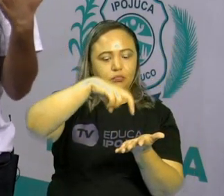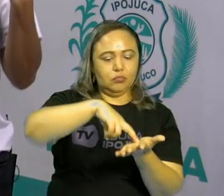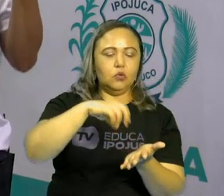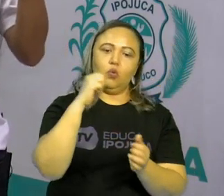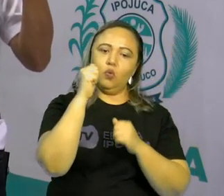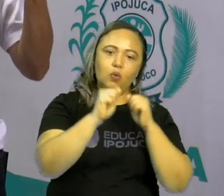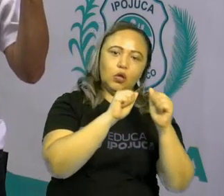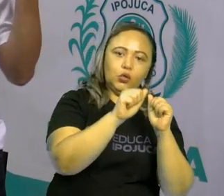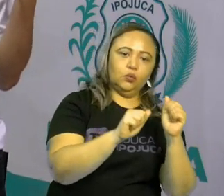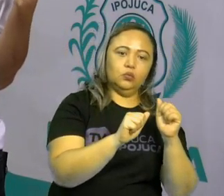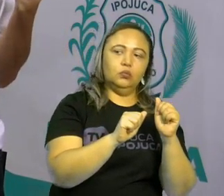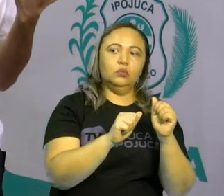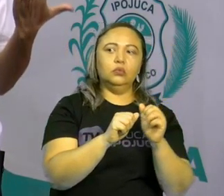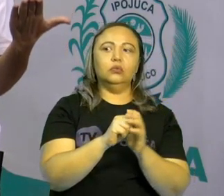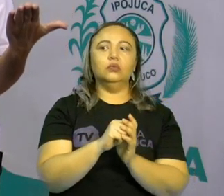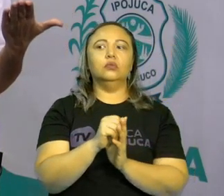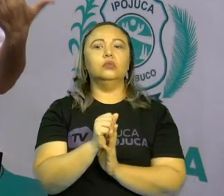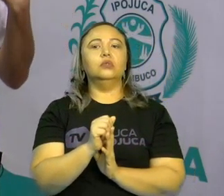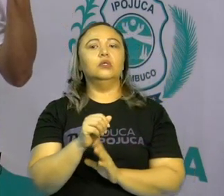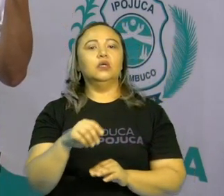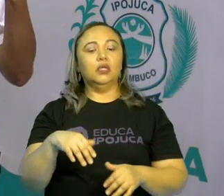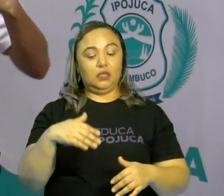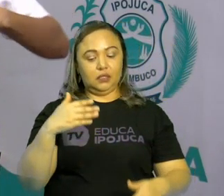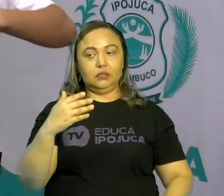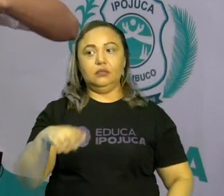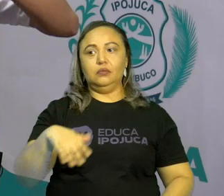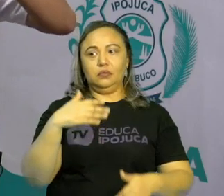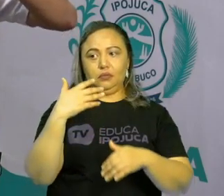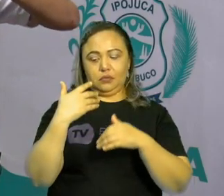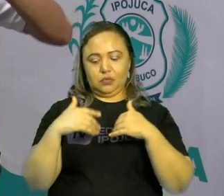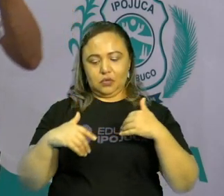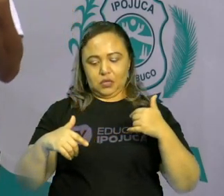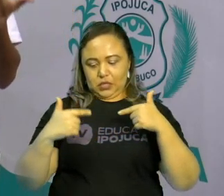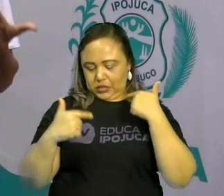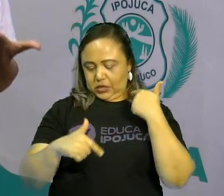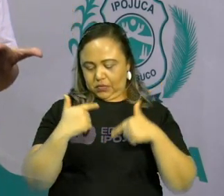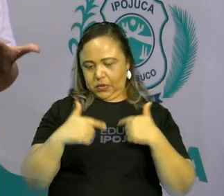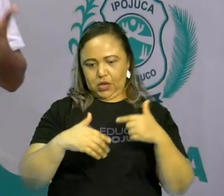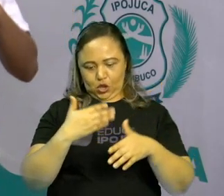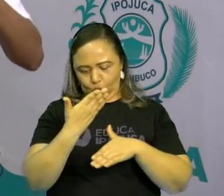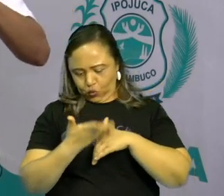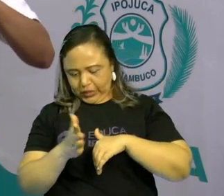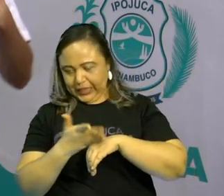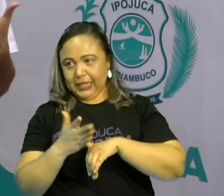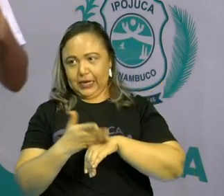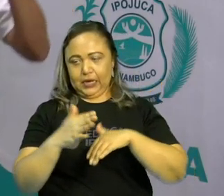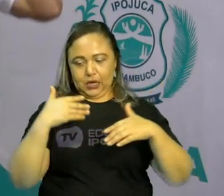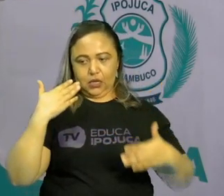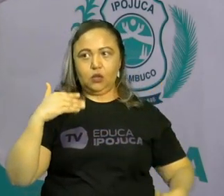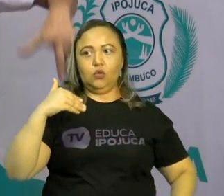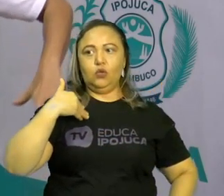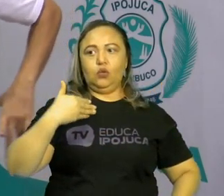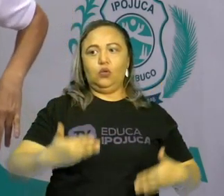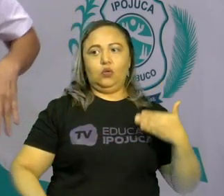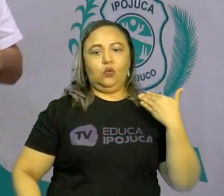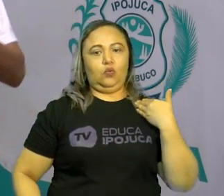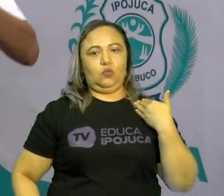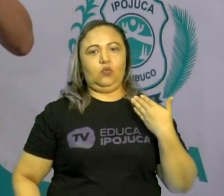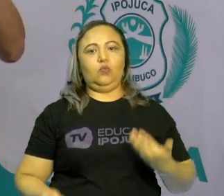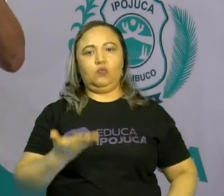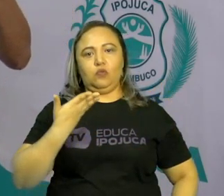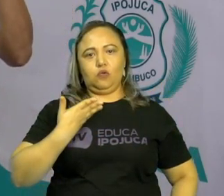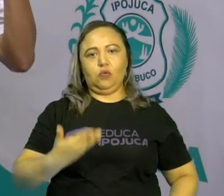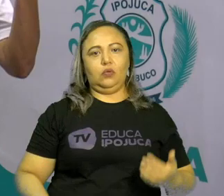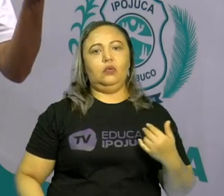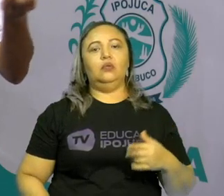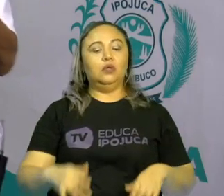correndo. Tudo isso está trabalhando o seu corpo. E com isso você vai se renovando e melhorando cada vez mais